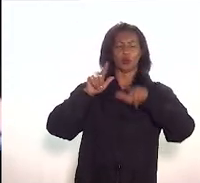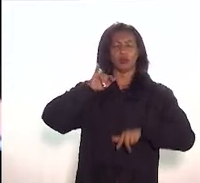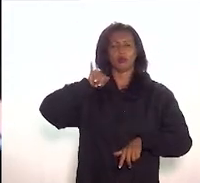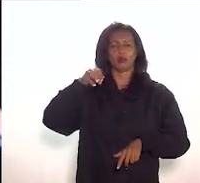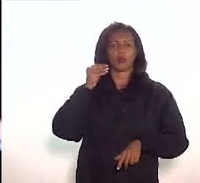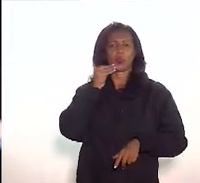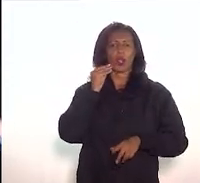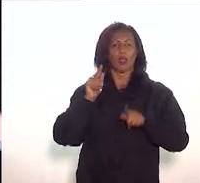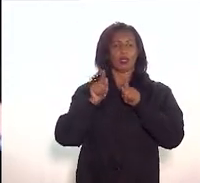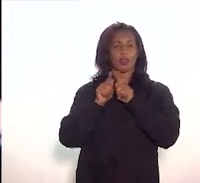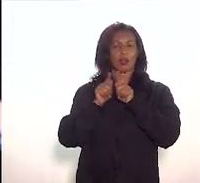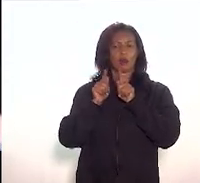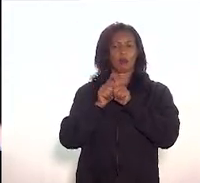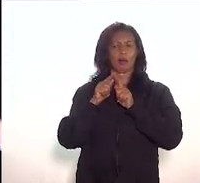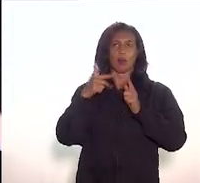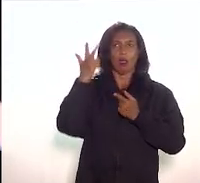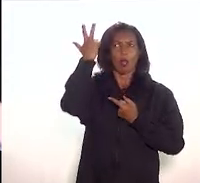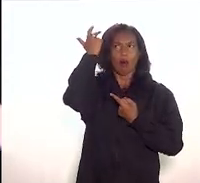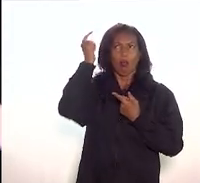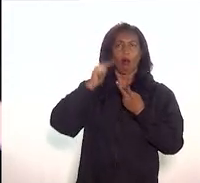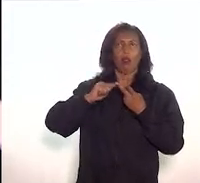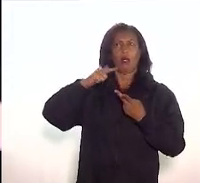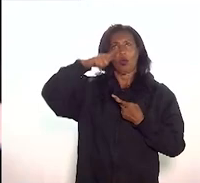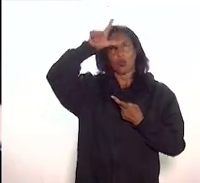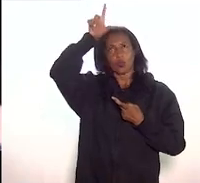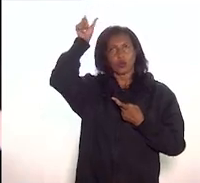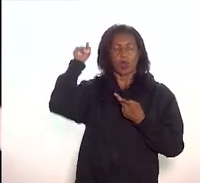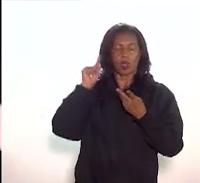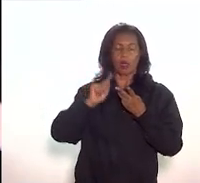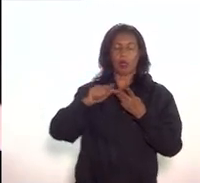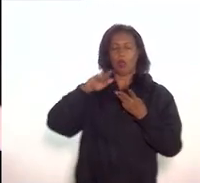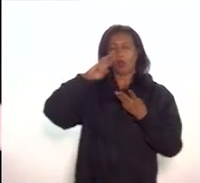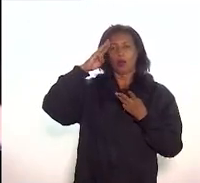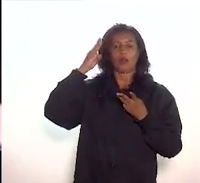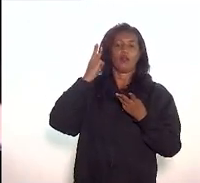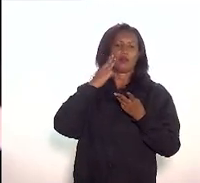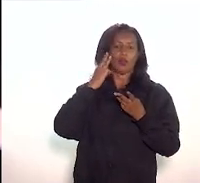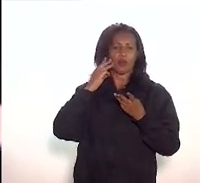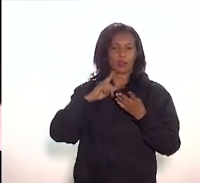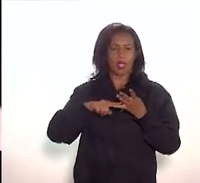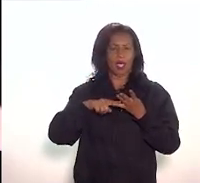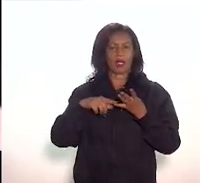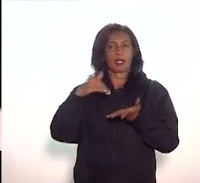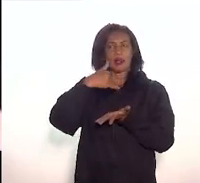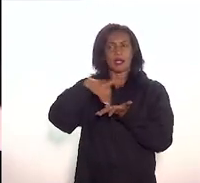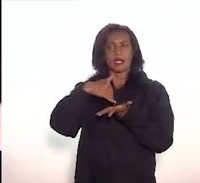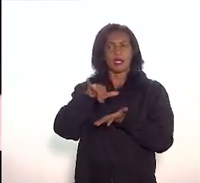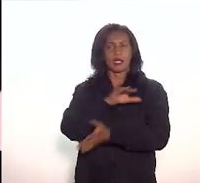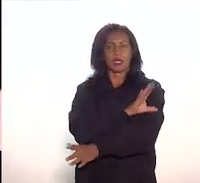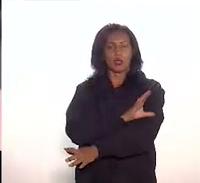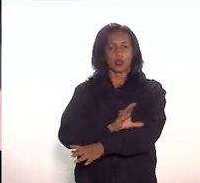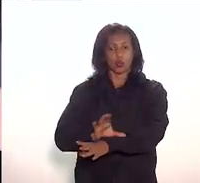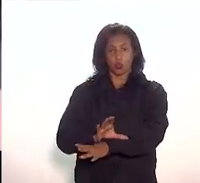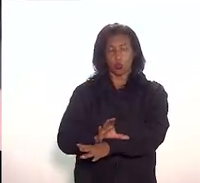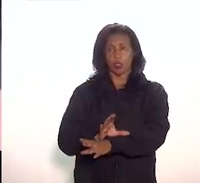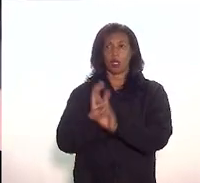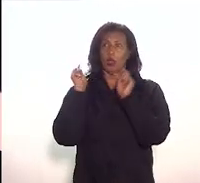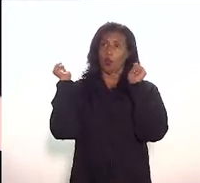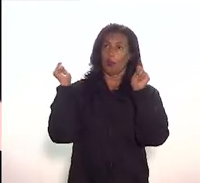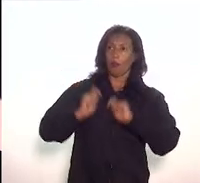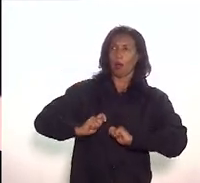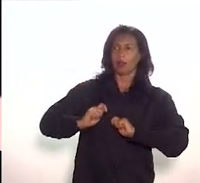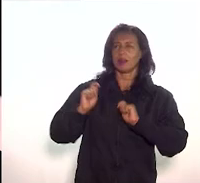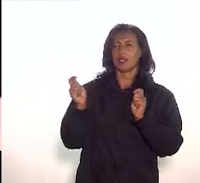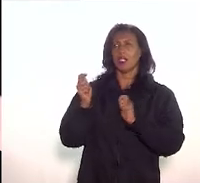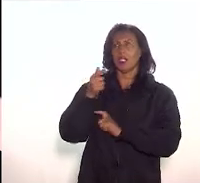Aí, pergunto ao novo deputado Eleonardo Coelho, deputado Luspal, deputado Zalbeck, a Secretaria de Cultura, é possível talvez passar uma emenda parlamentar do orçamento de